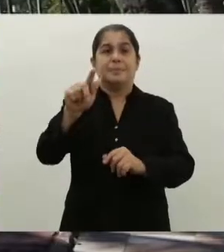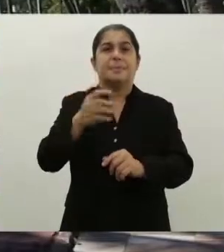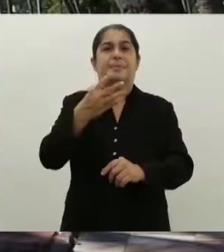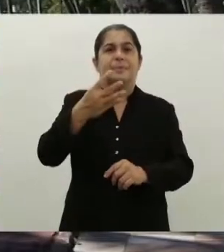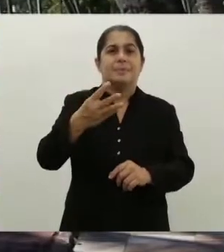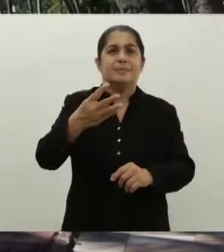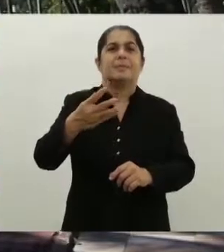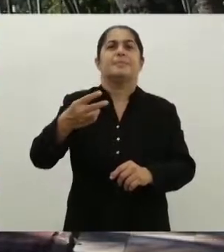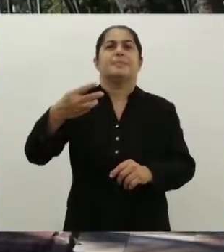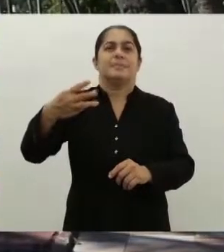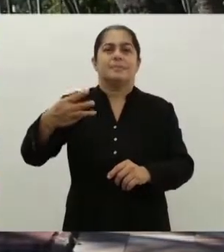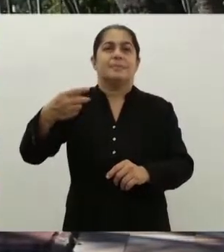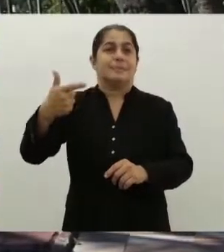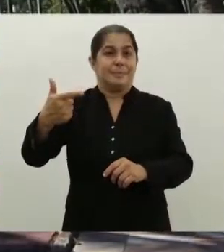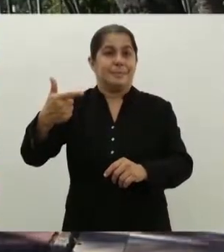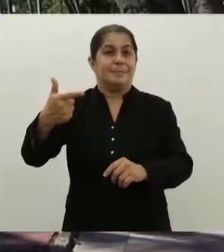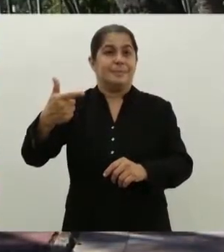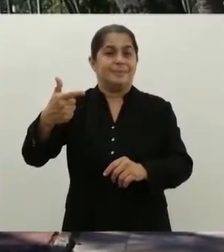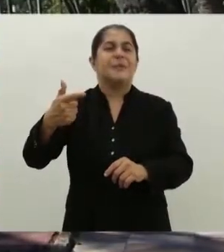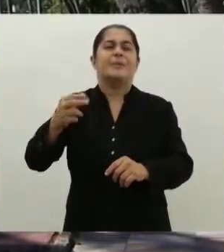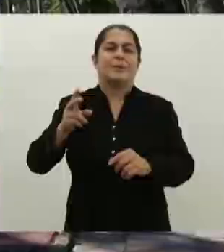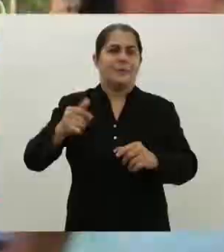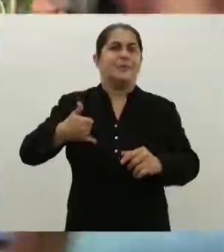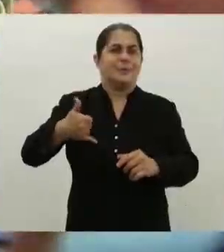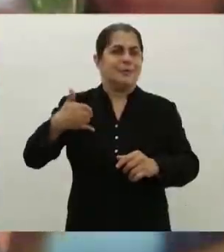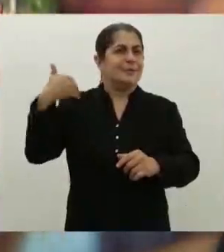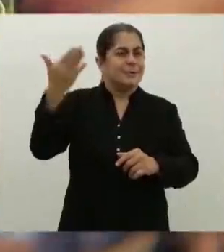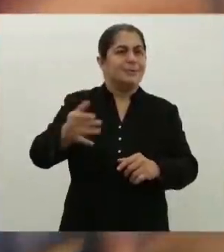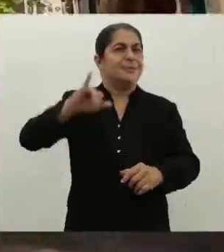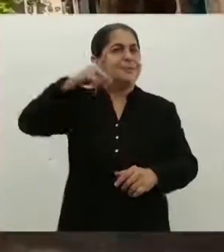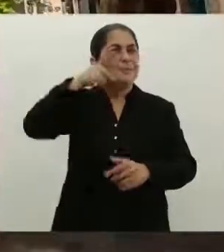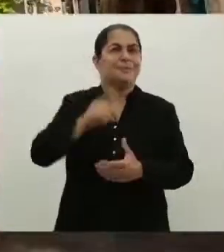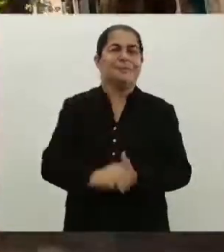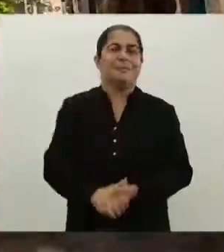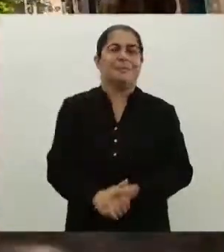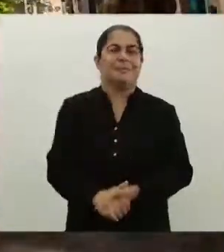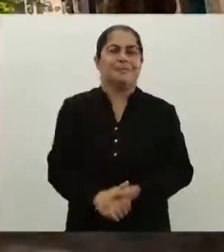se completam 432 anos de muita história.